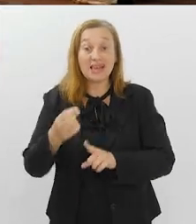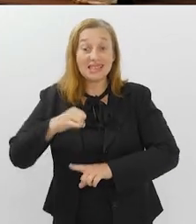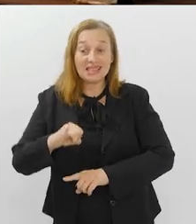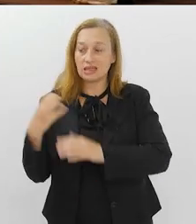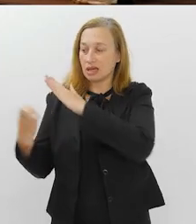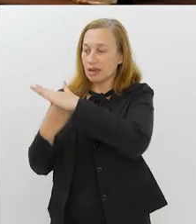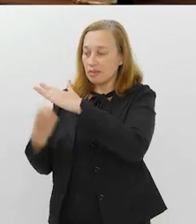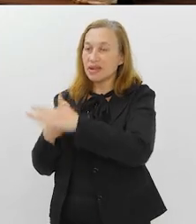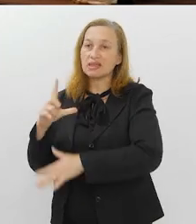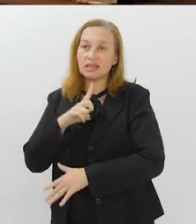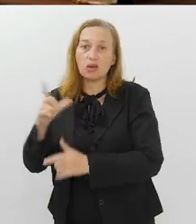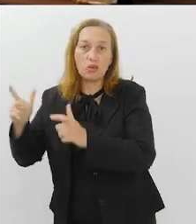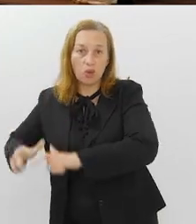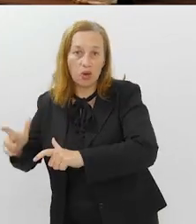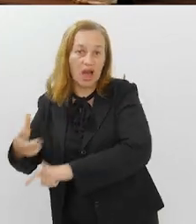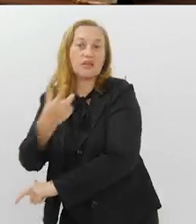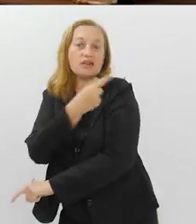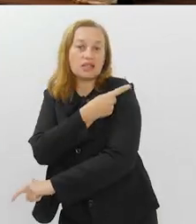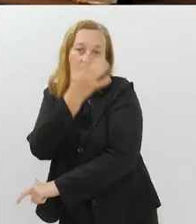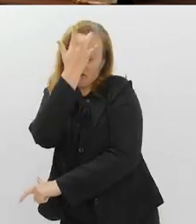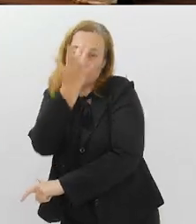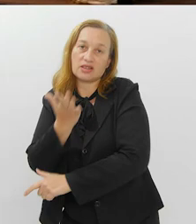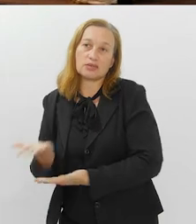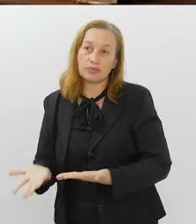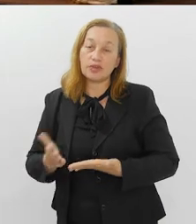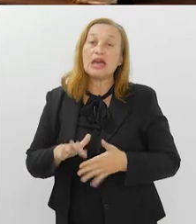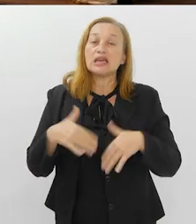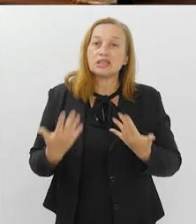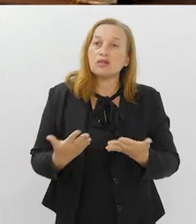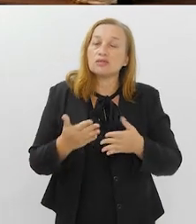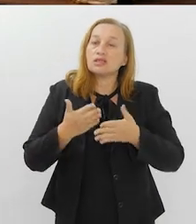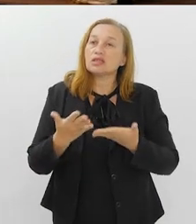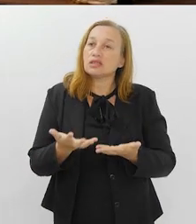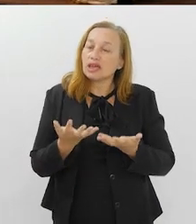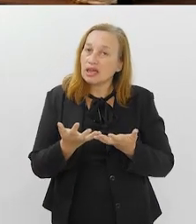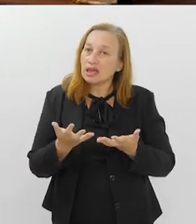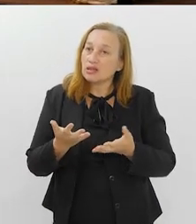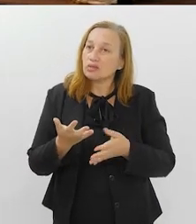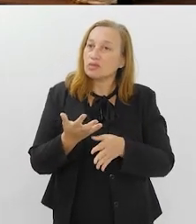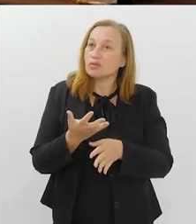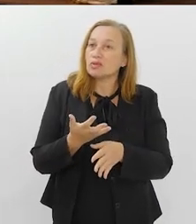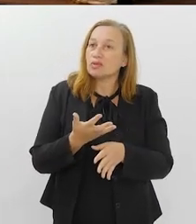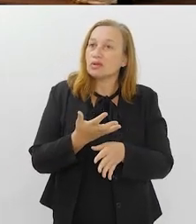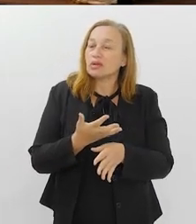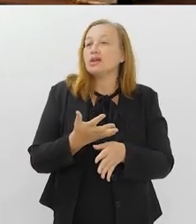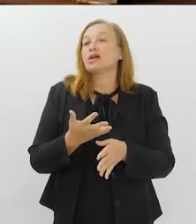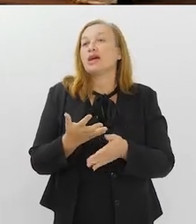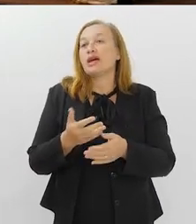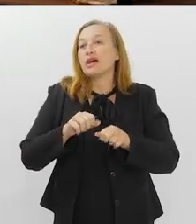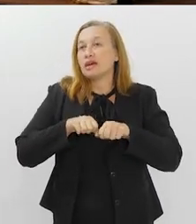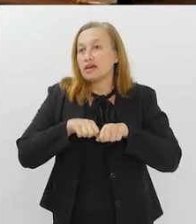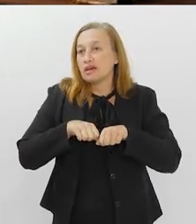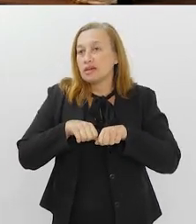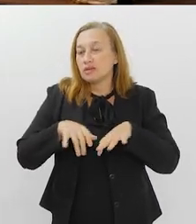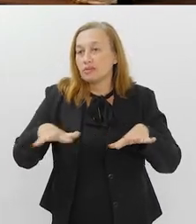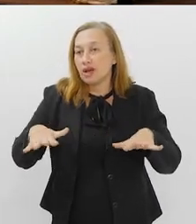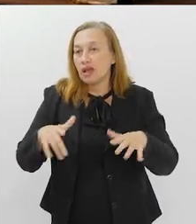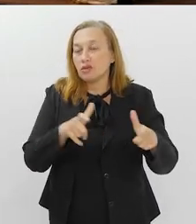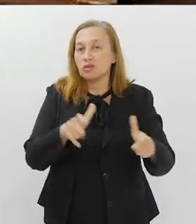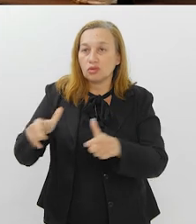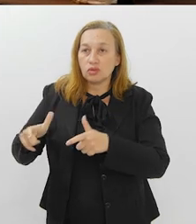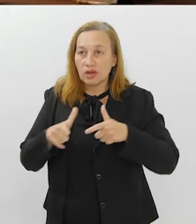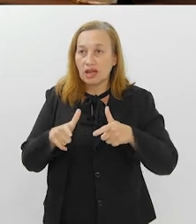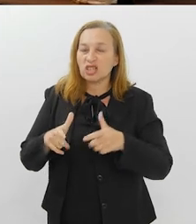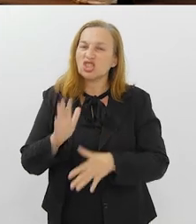mais fácil. Então, a gente tem tentado multiplicar os locais de disponibilidade.